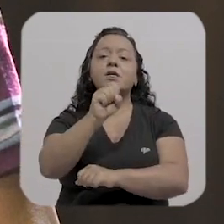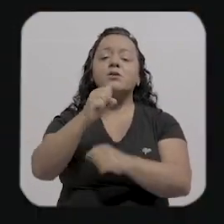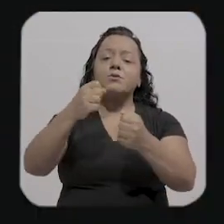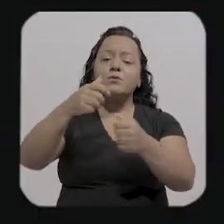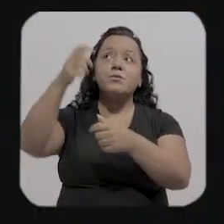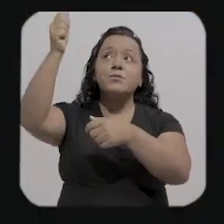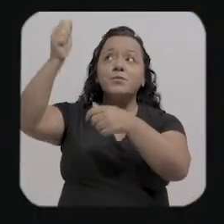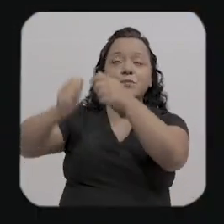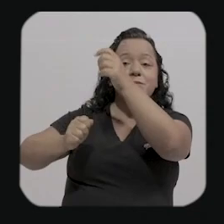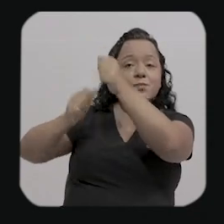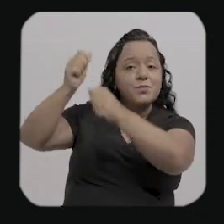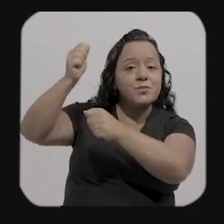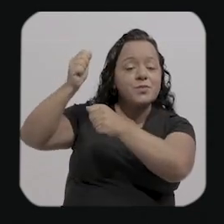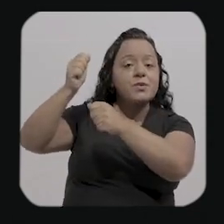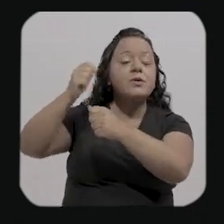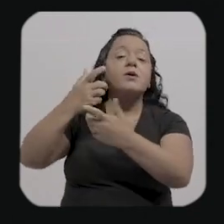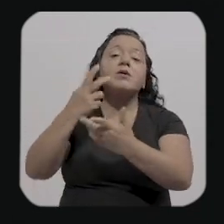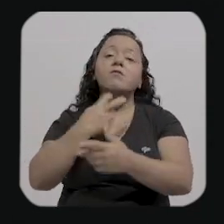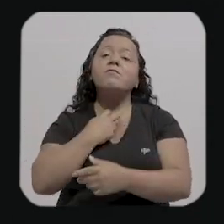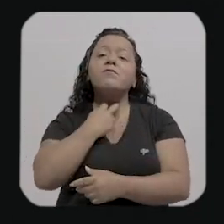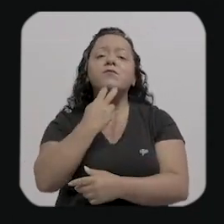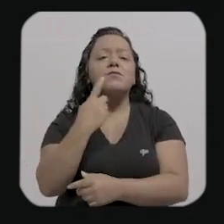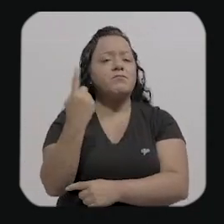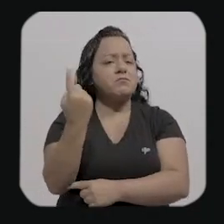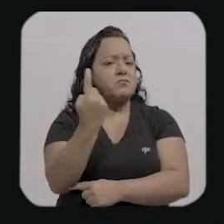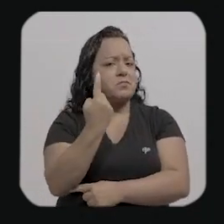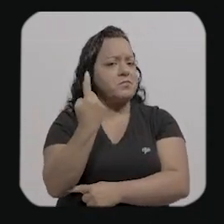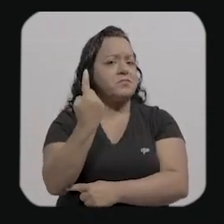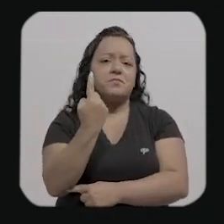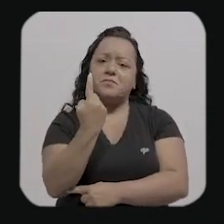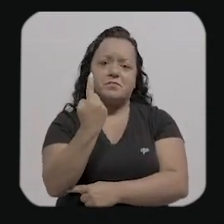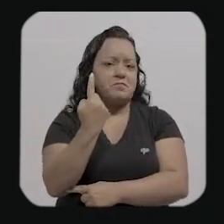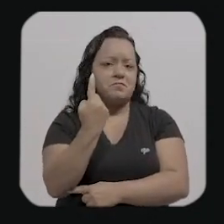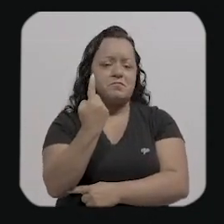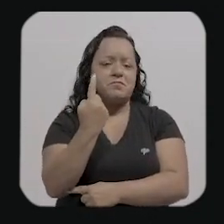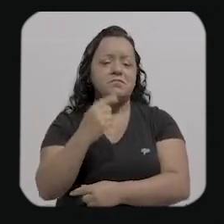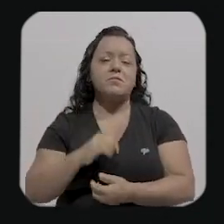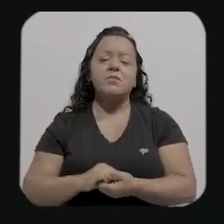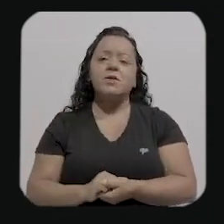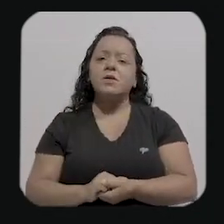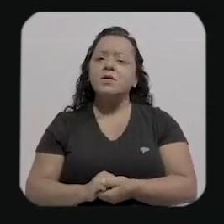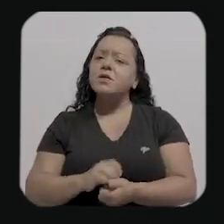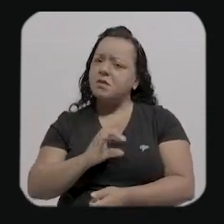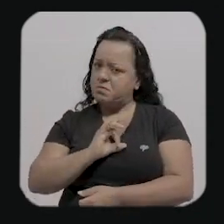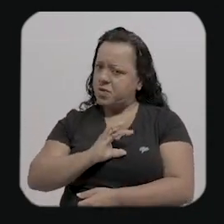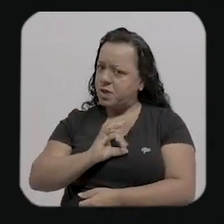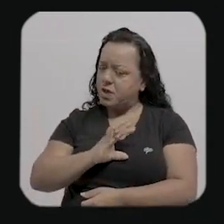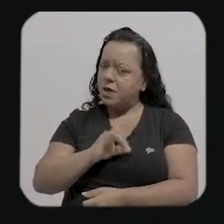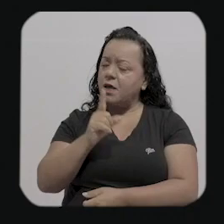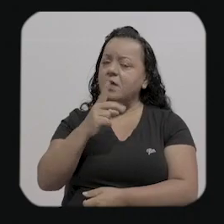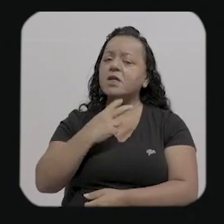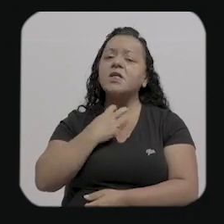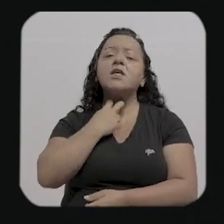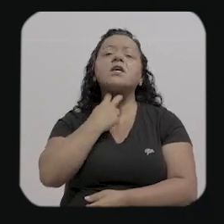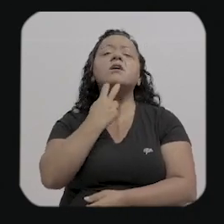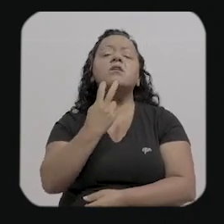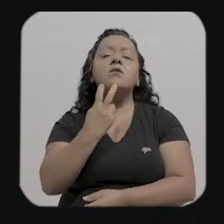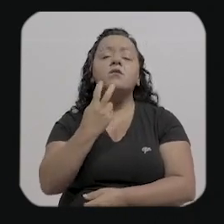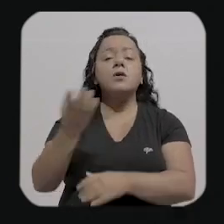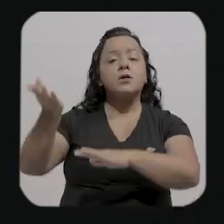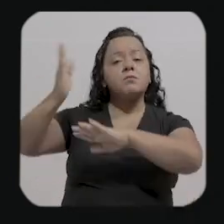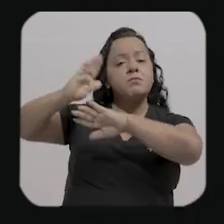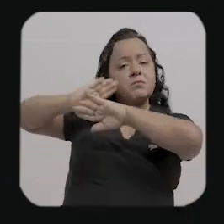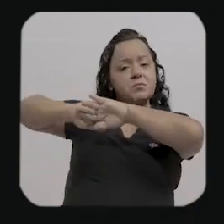você tem medo que essa voz por trás é de tudo isso um dia se calhe ou que as pessoas